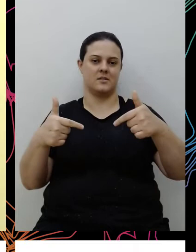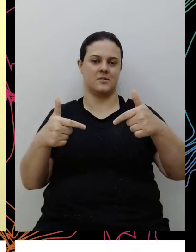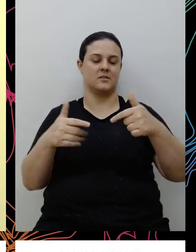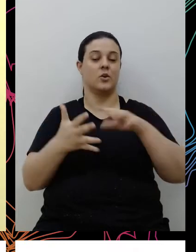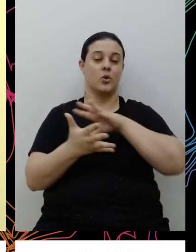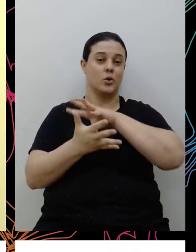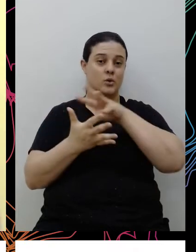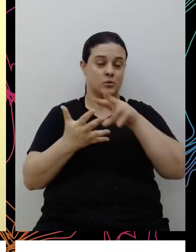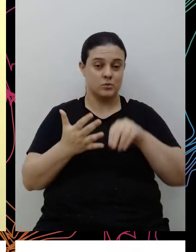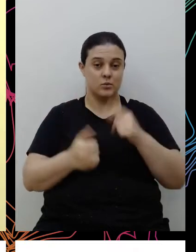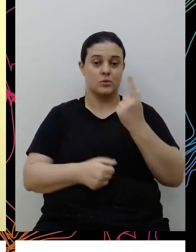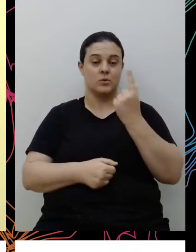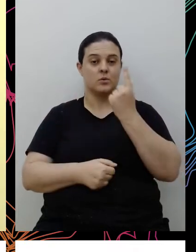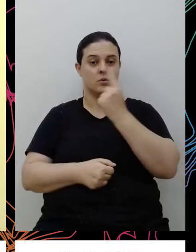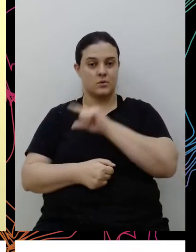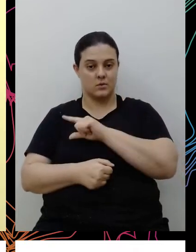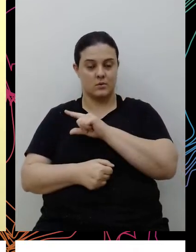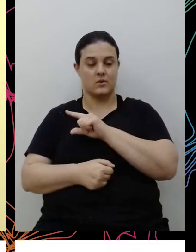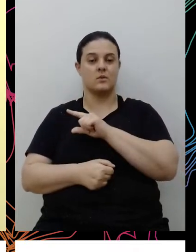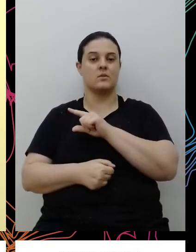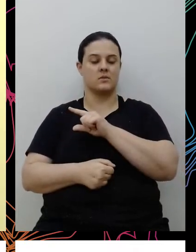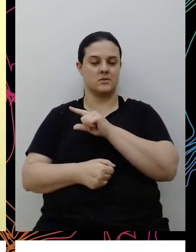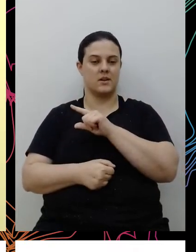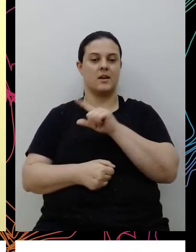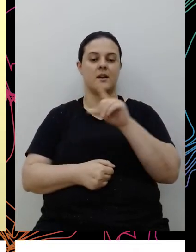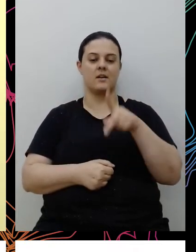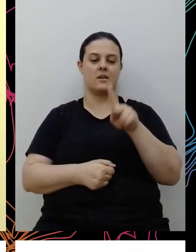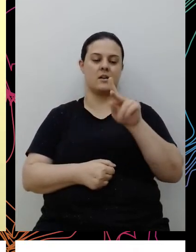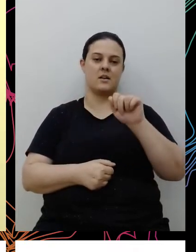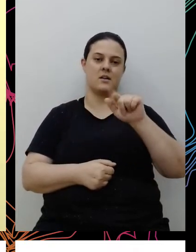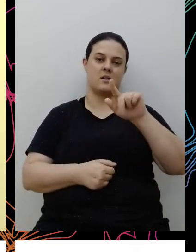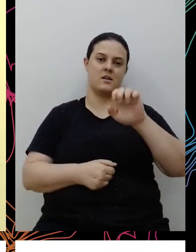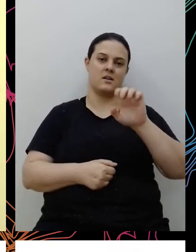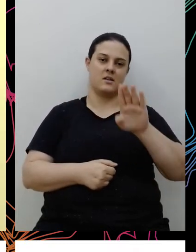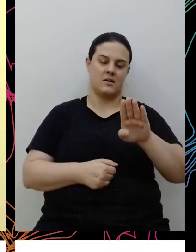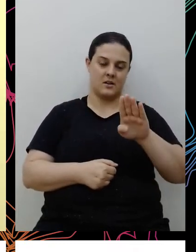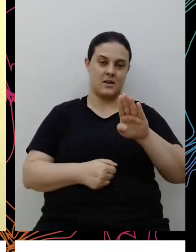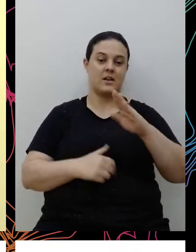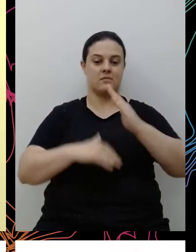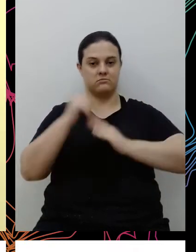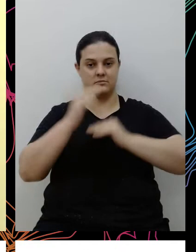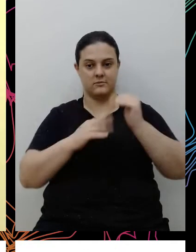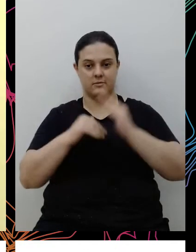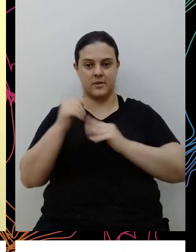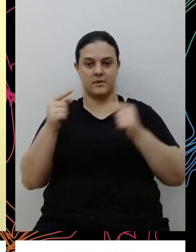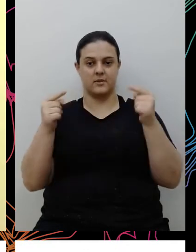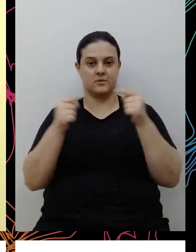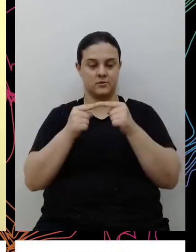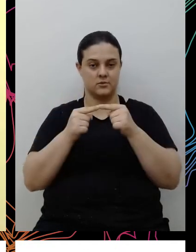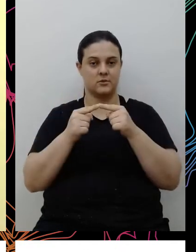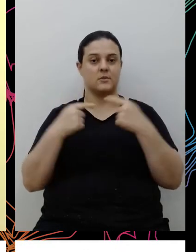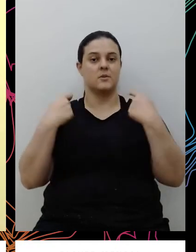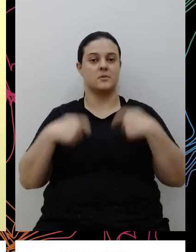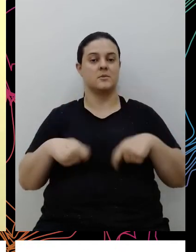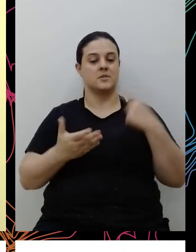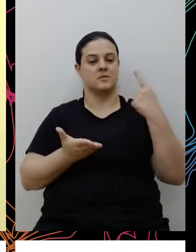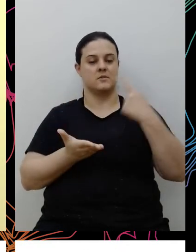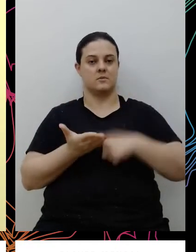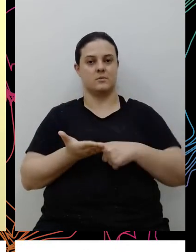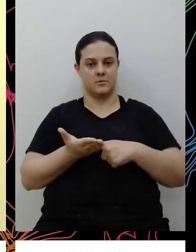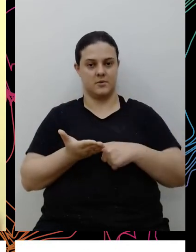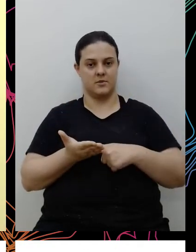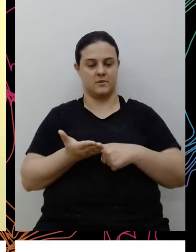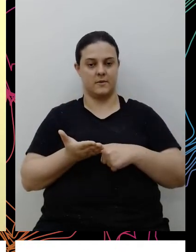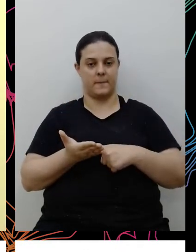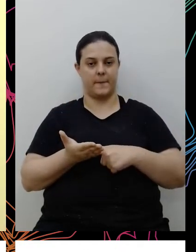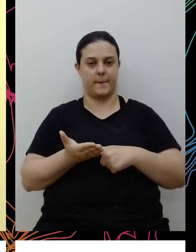isso tenha um efeito, para que tudo isso que o Caleb colocou seja de fato colocado em prática, a gente precisa de uma liderança comprometida, né,